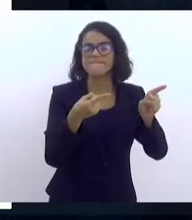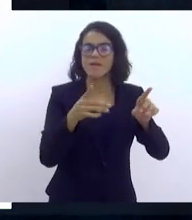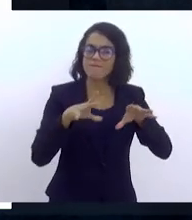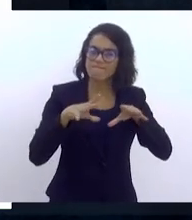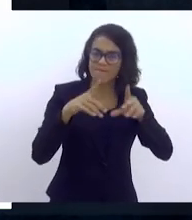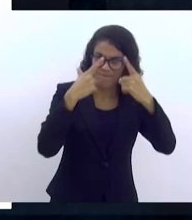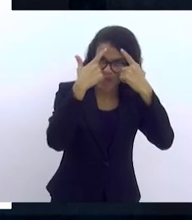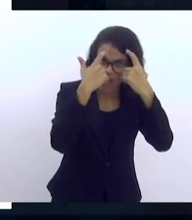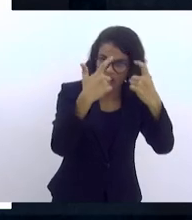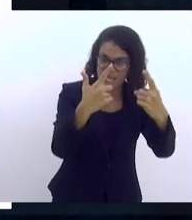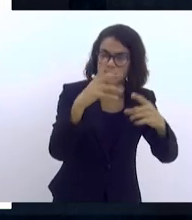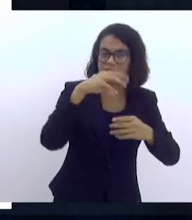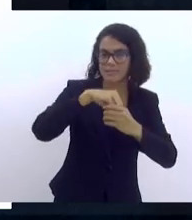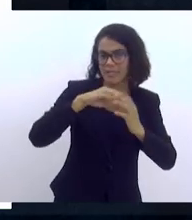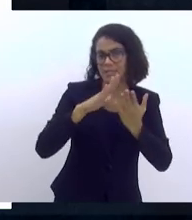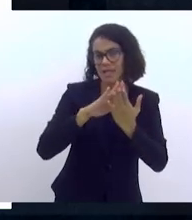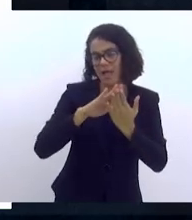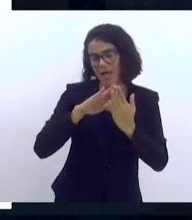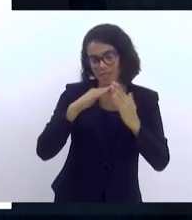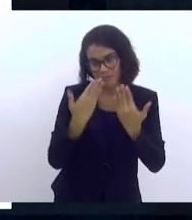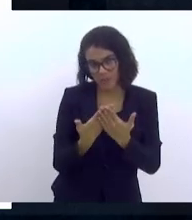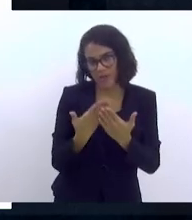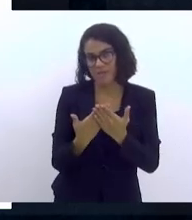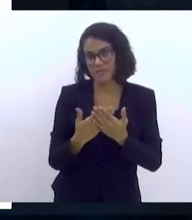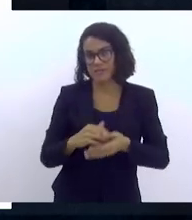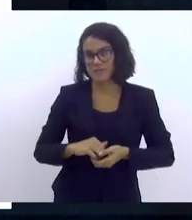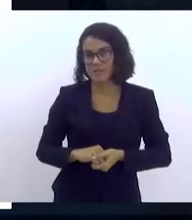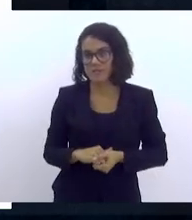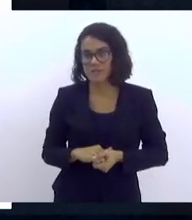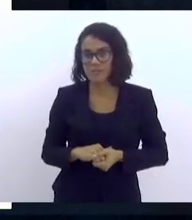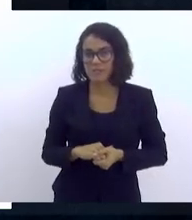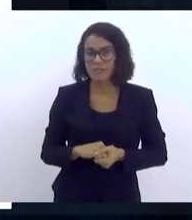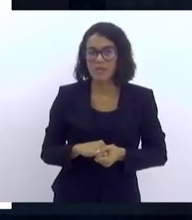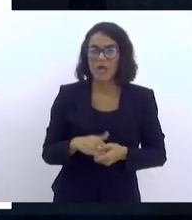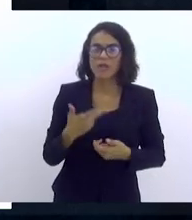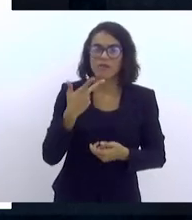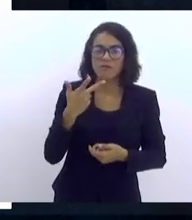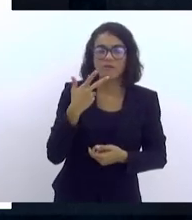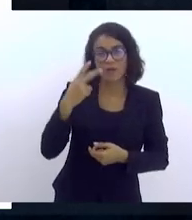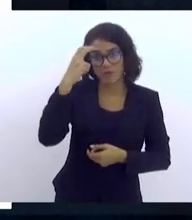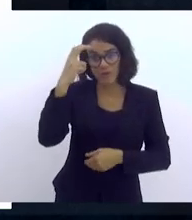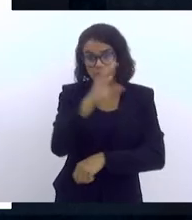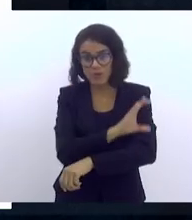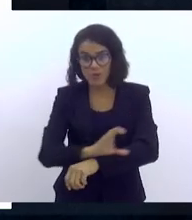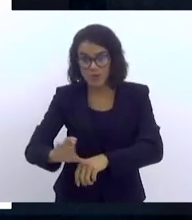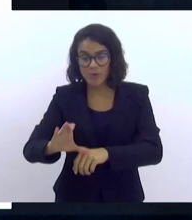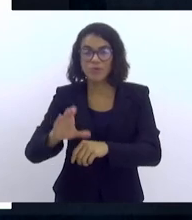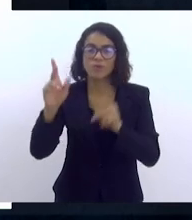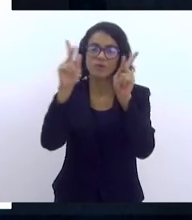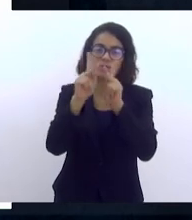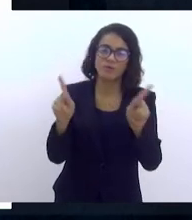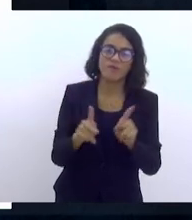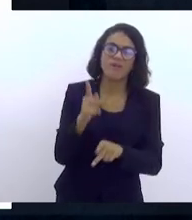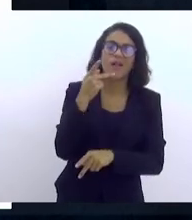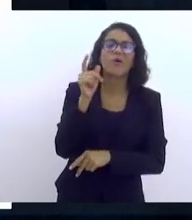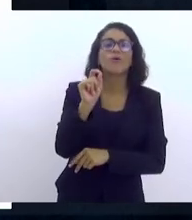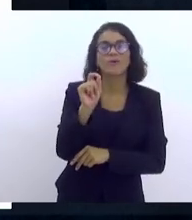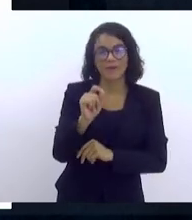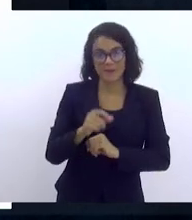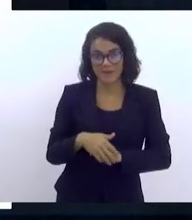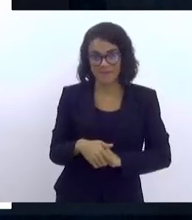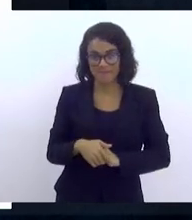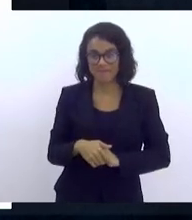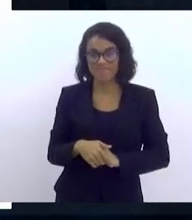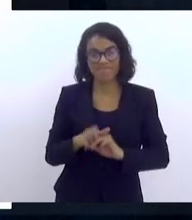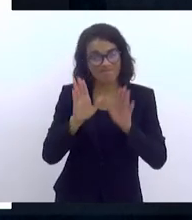violências nos territórios e nas escolas. Então, quando nós falamos de cultura de paz, nós estamos falando de uma